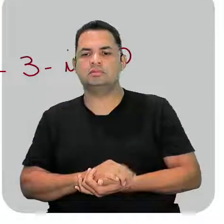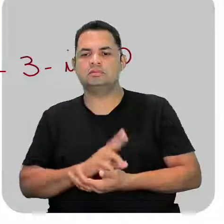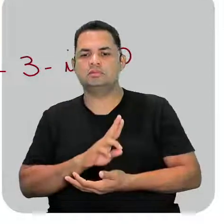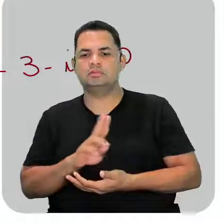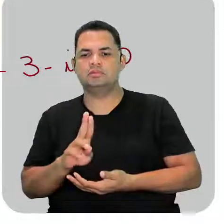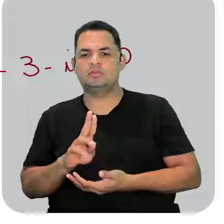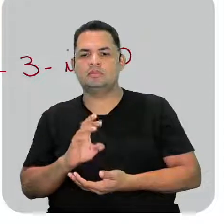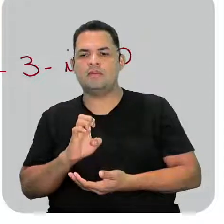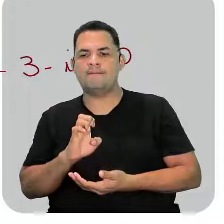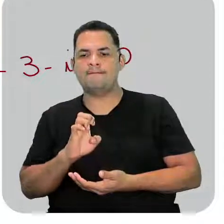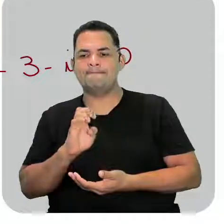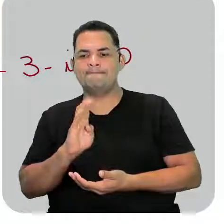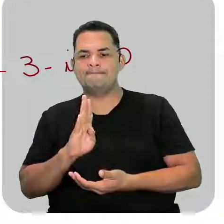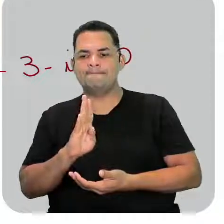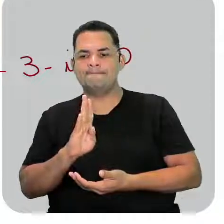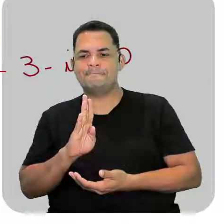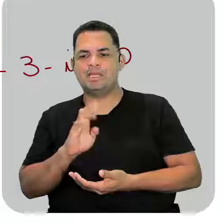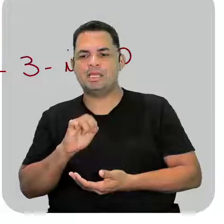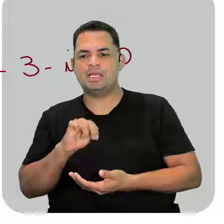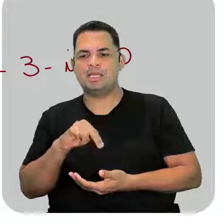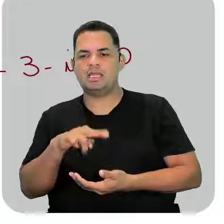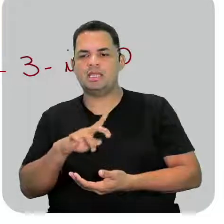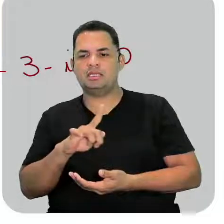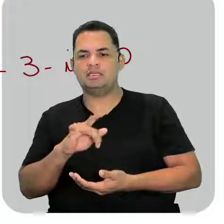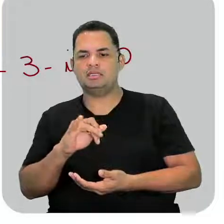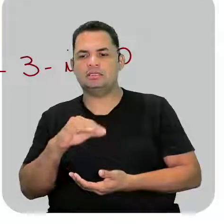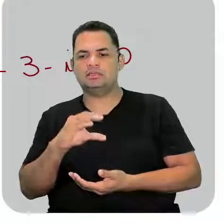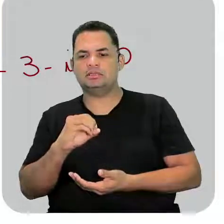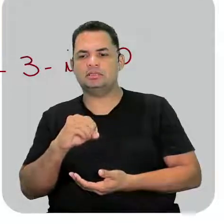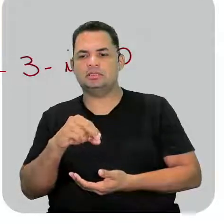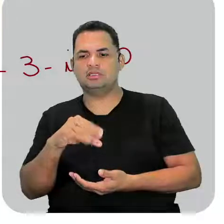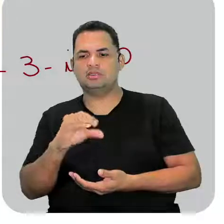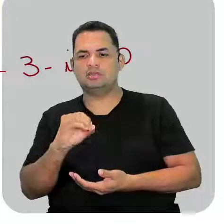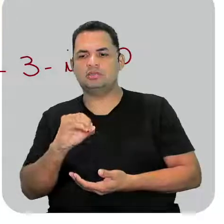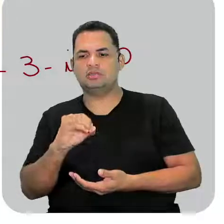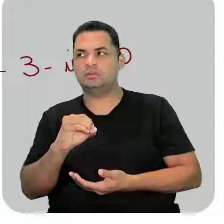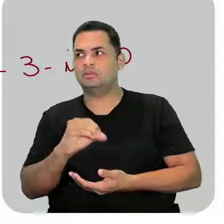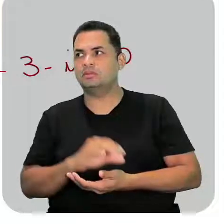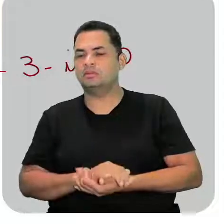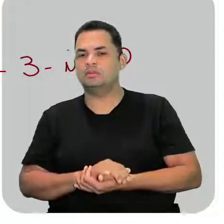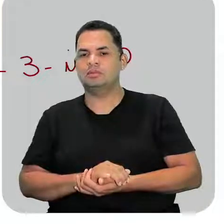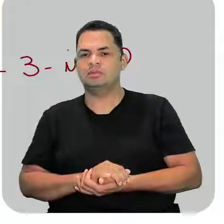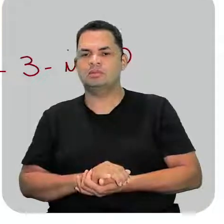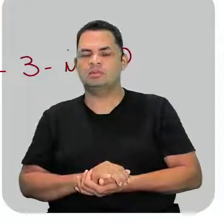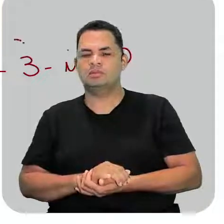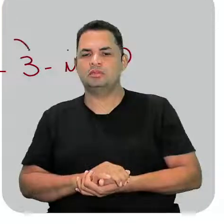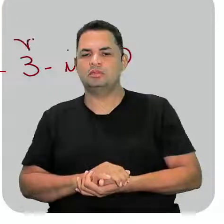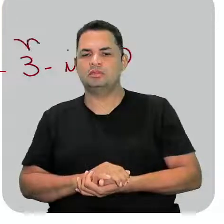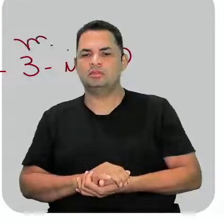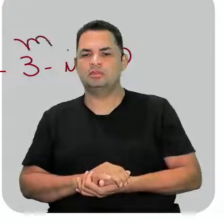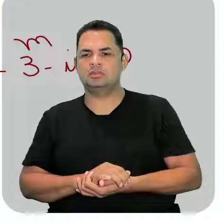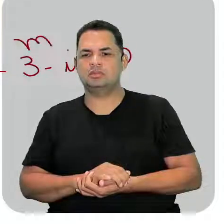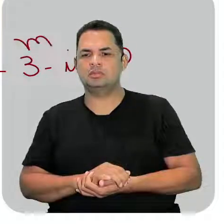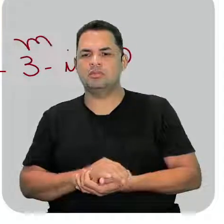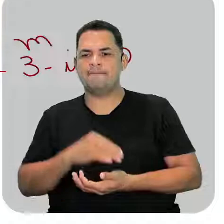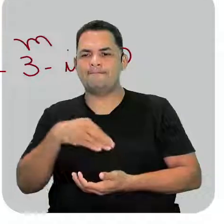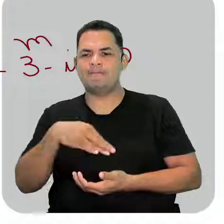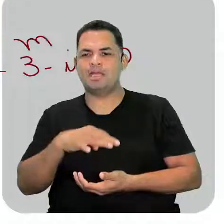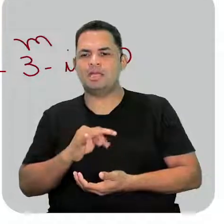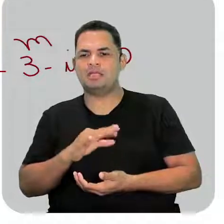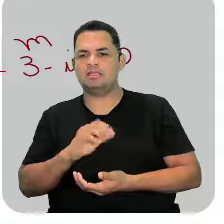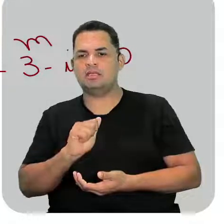benzeno. Ou ainda a gente pode colocar na posição para, bromo e meta,